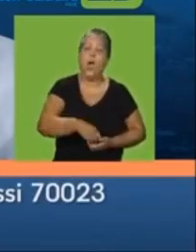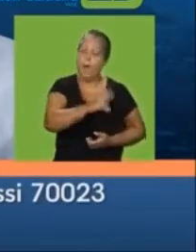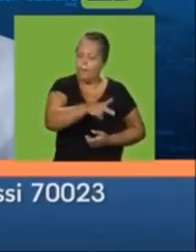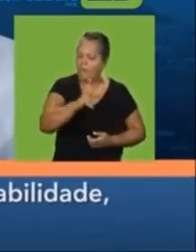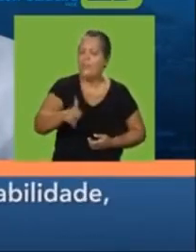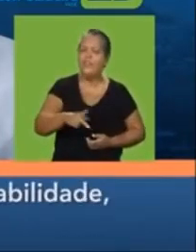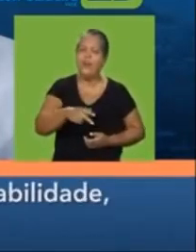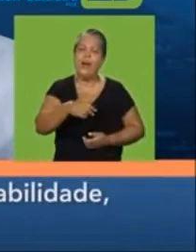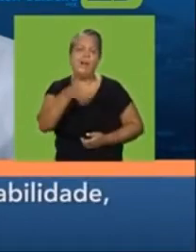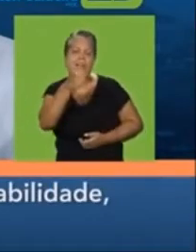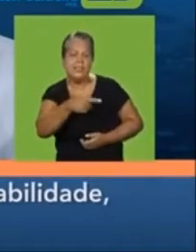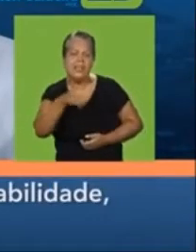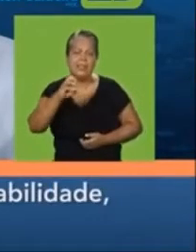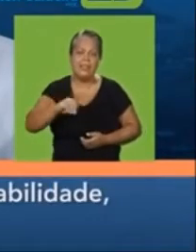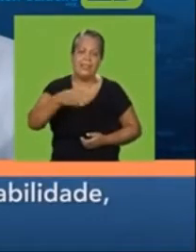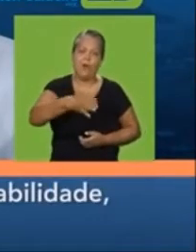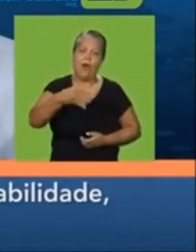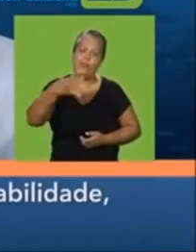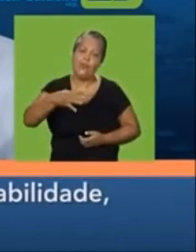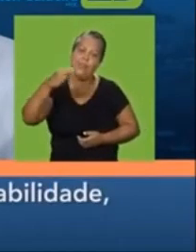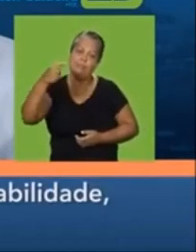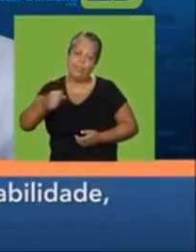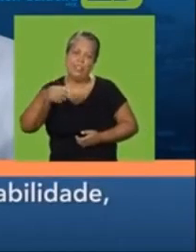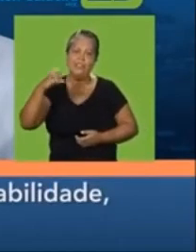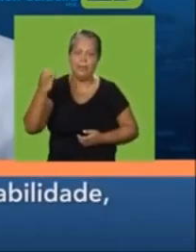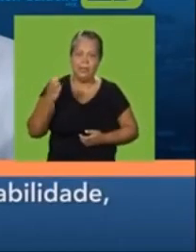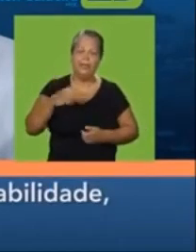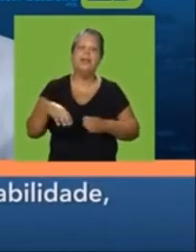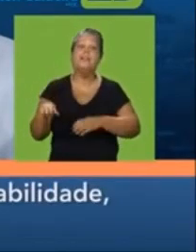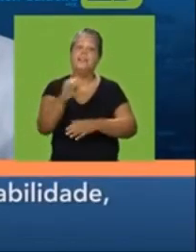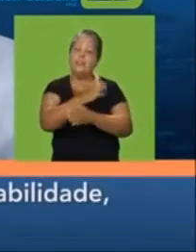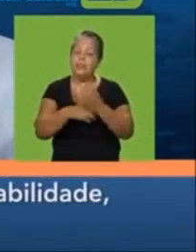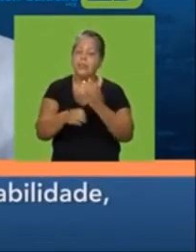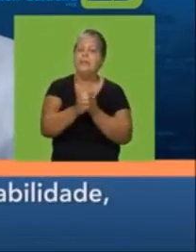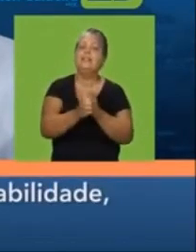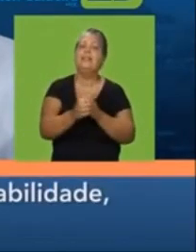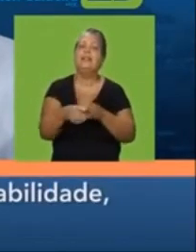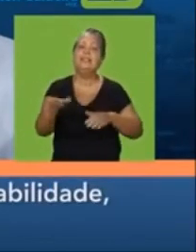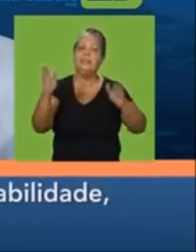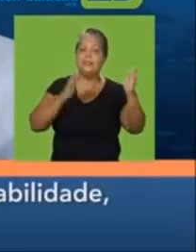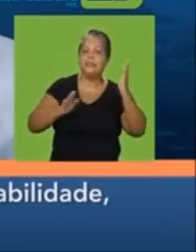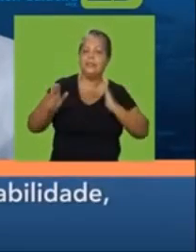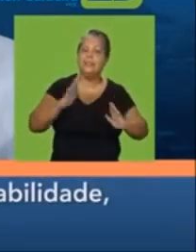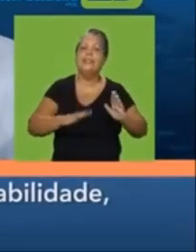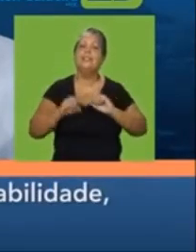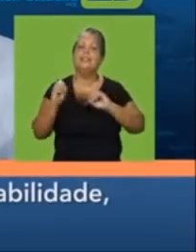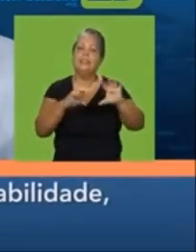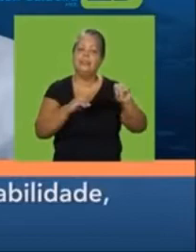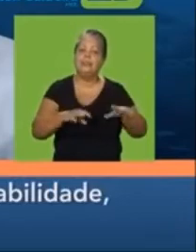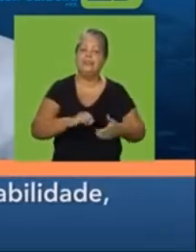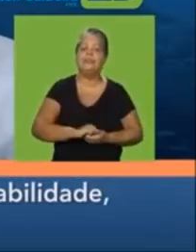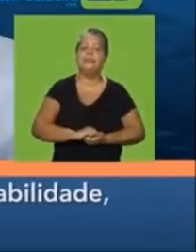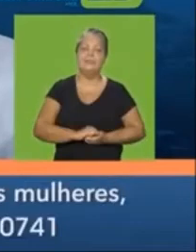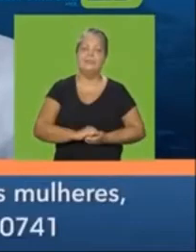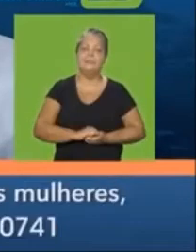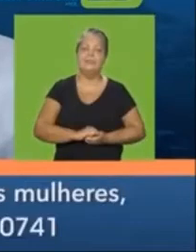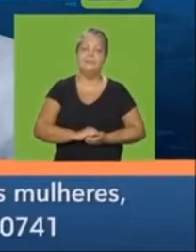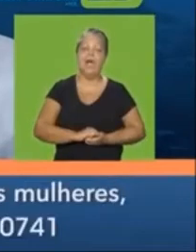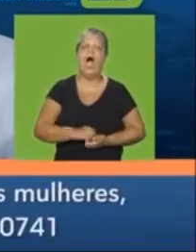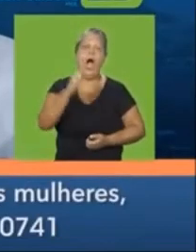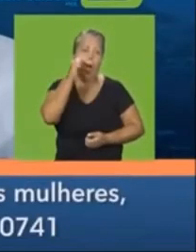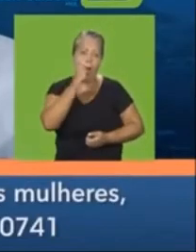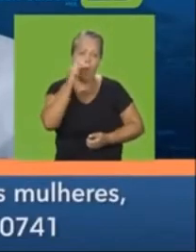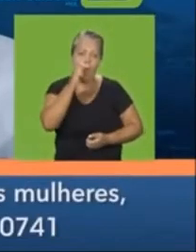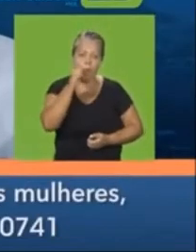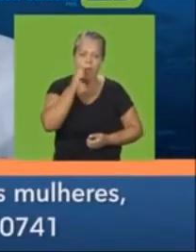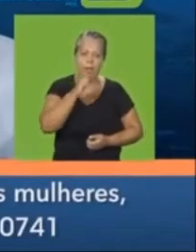Eduardo Paes. Professora Fátima Xavier, 7436, pela sustentabilidade, acessibilidade e educação. A